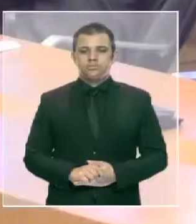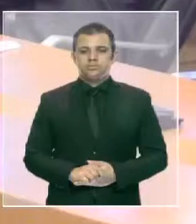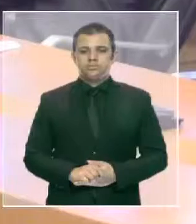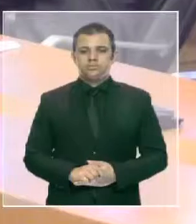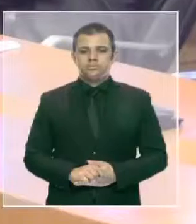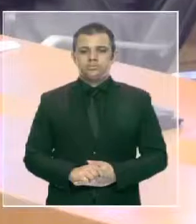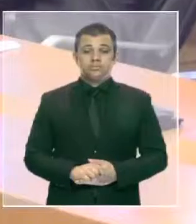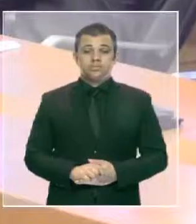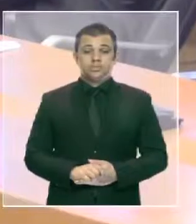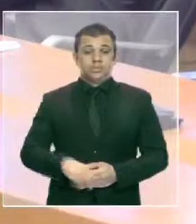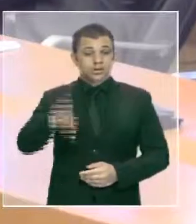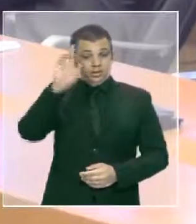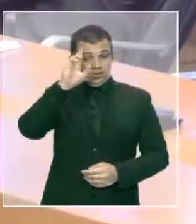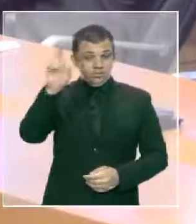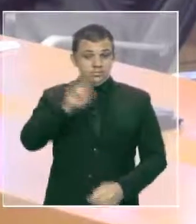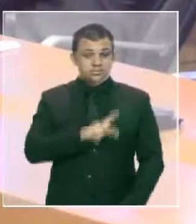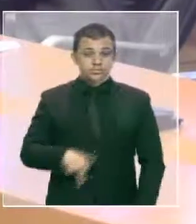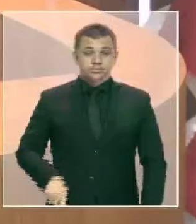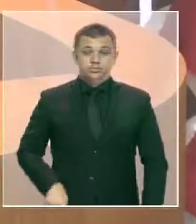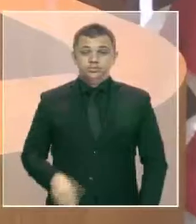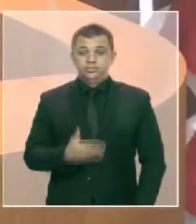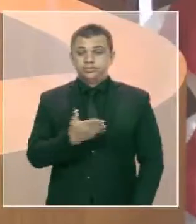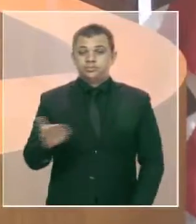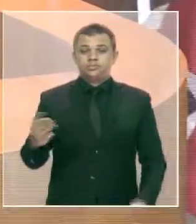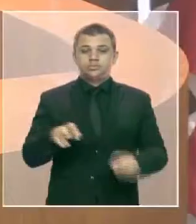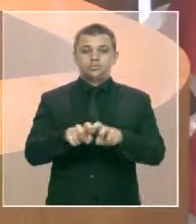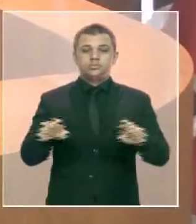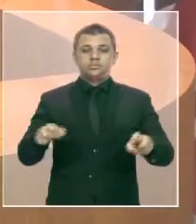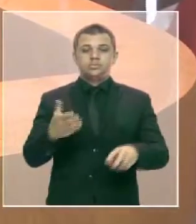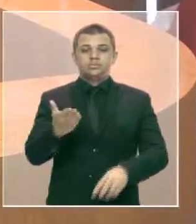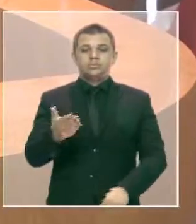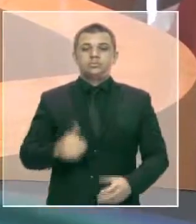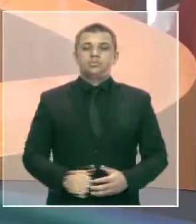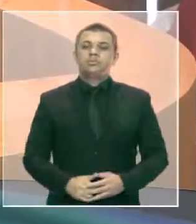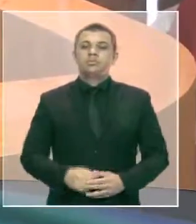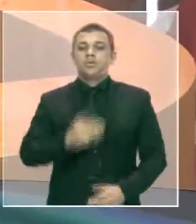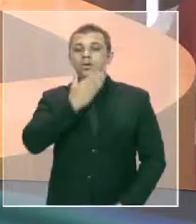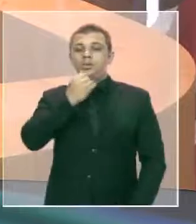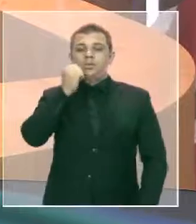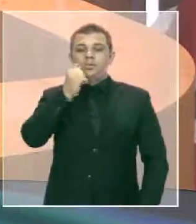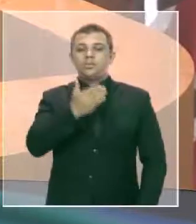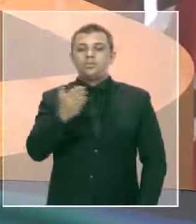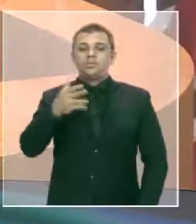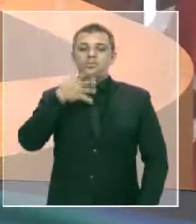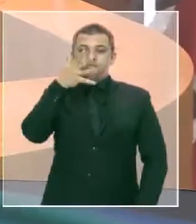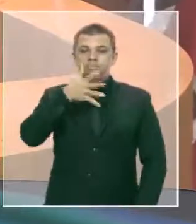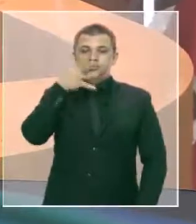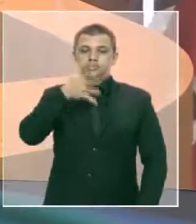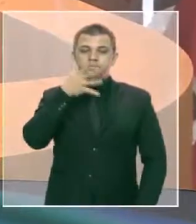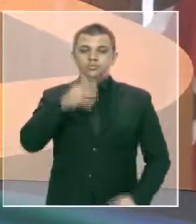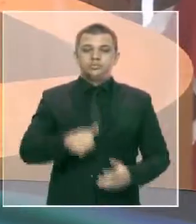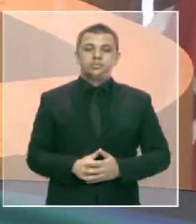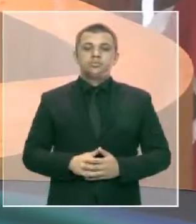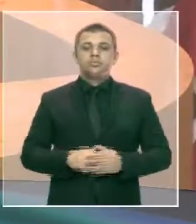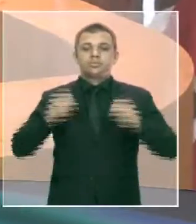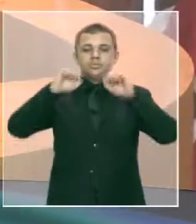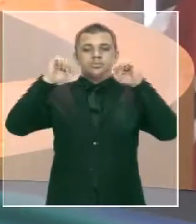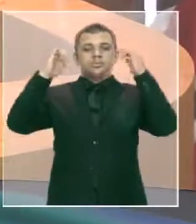Senhor presidente, demais membros da mesa, senhoras e senhores parlamentares, galeria,